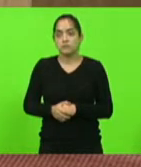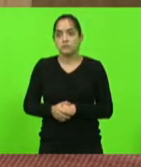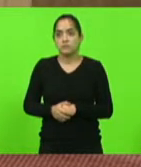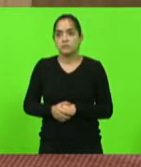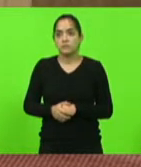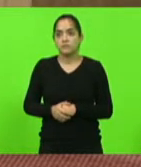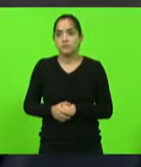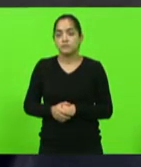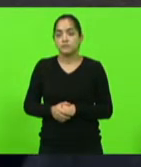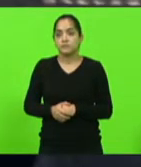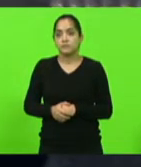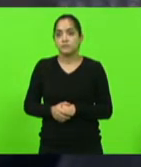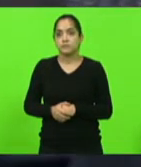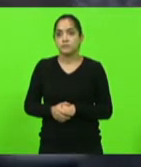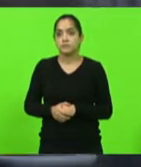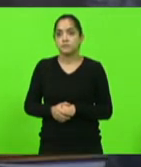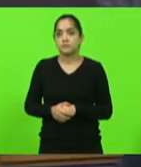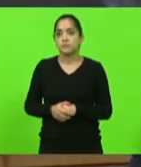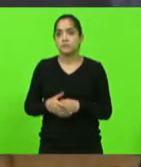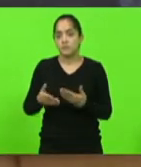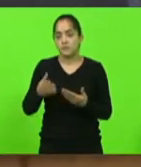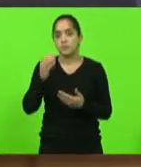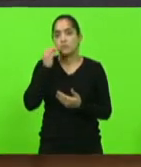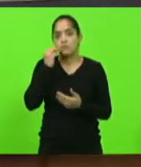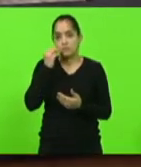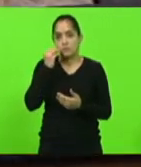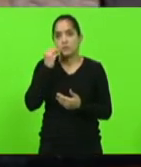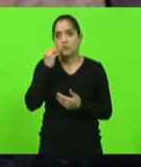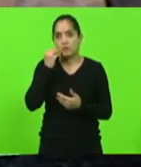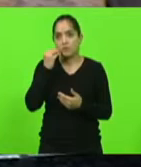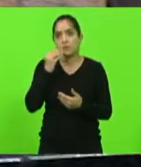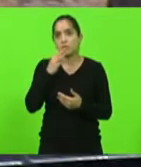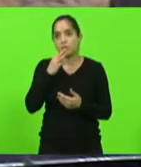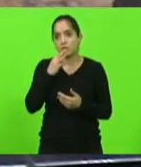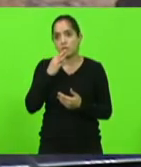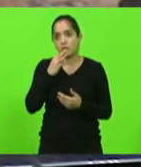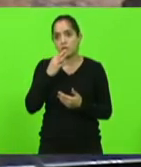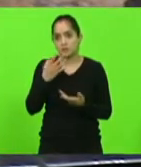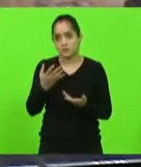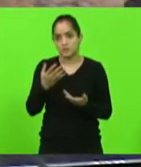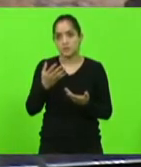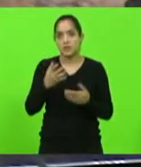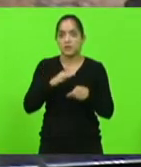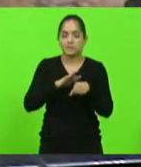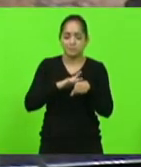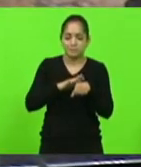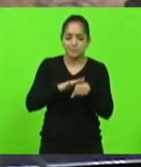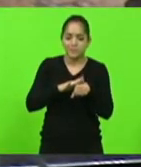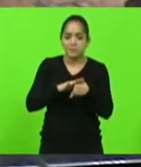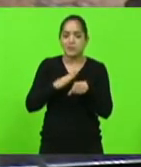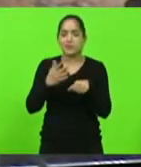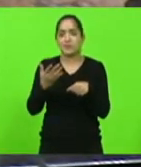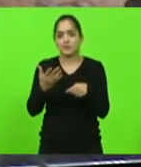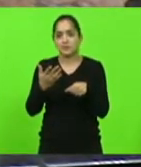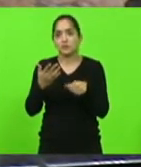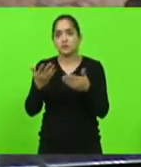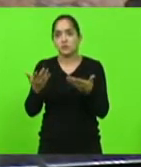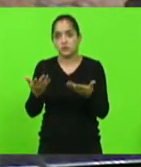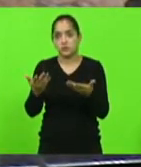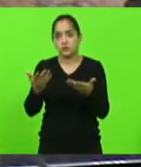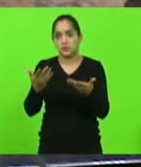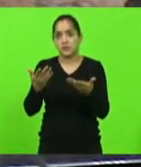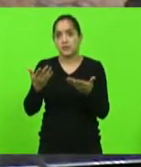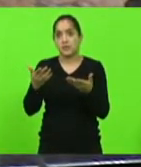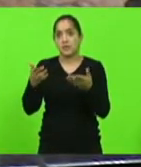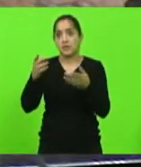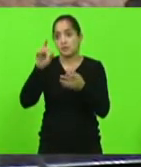Bom, gente, é óbvio que todo mundo tem conhecimento de que o portador de alguma necessidade especial ele já tem preferência